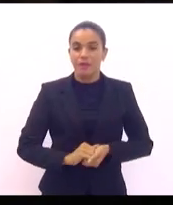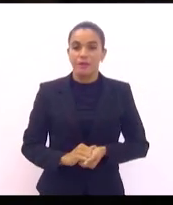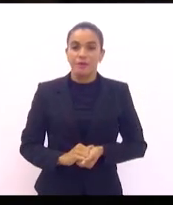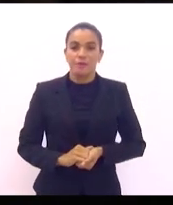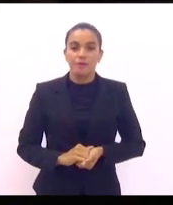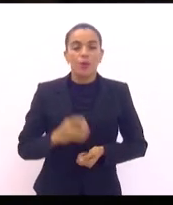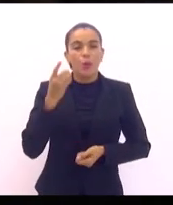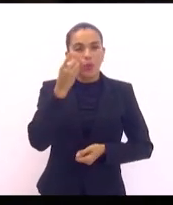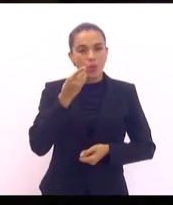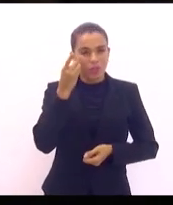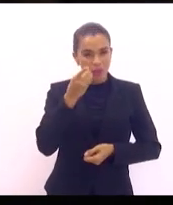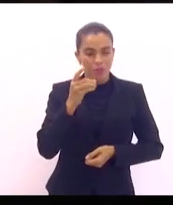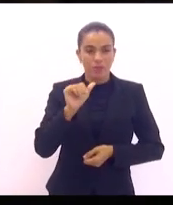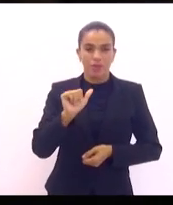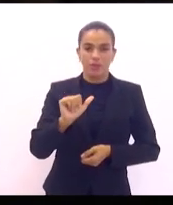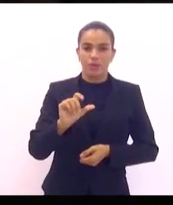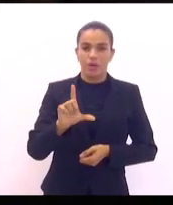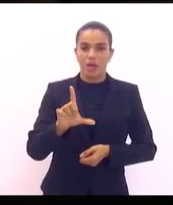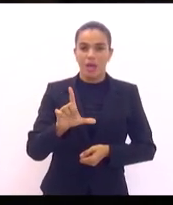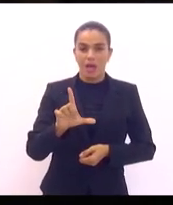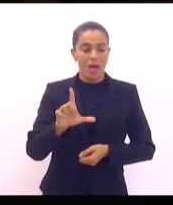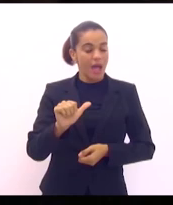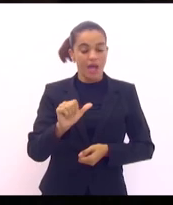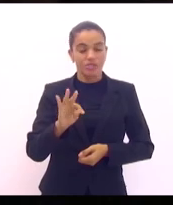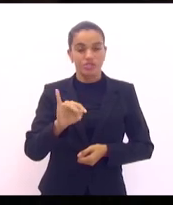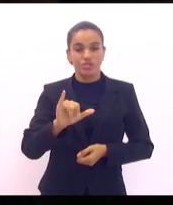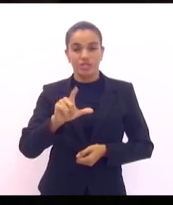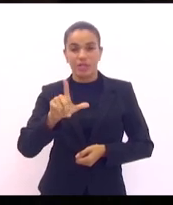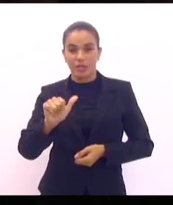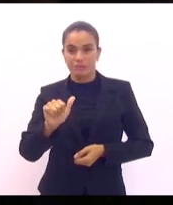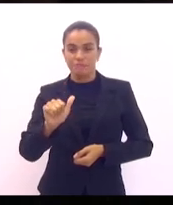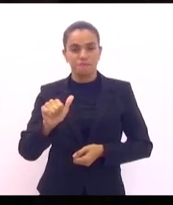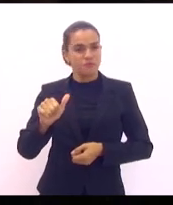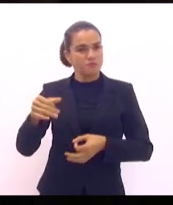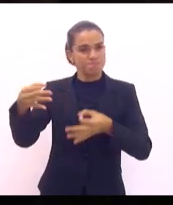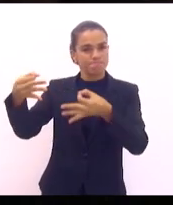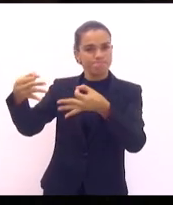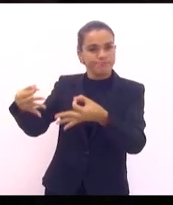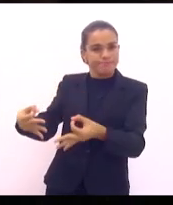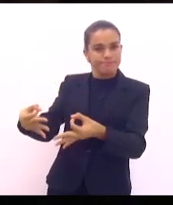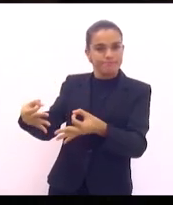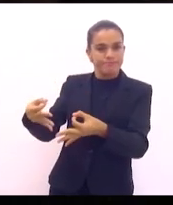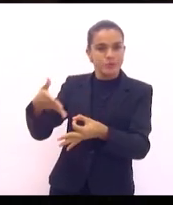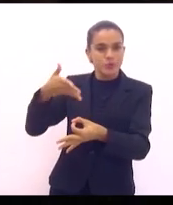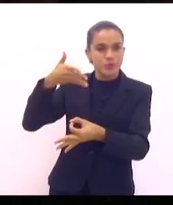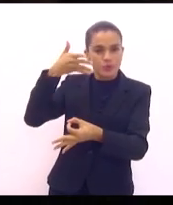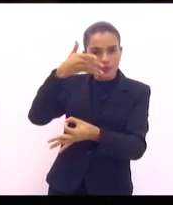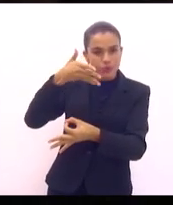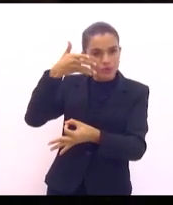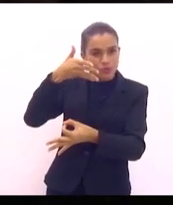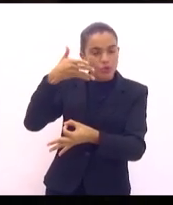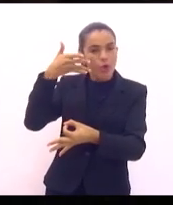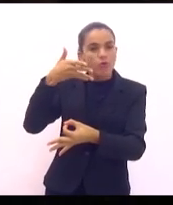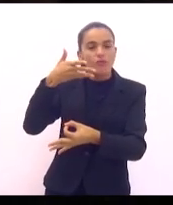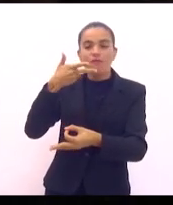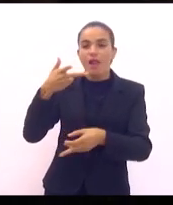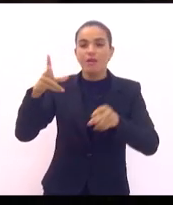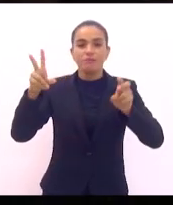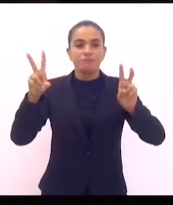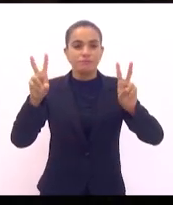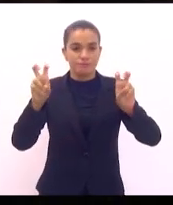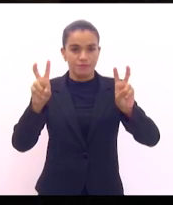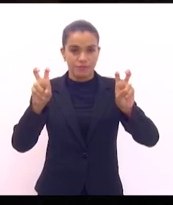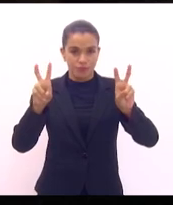o deputado Atila Nunes foi pertinente ao abordar